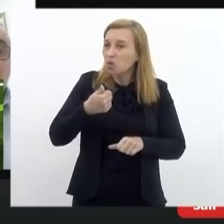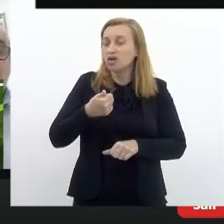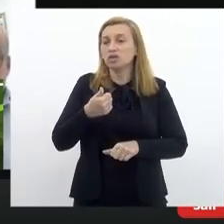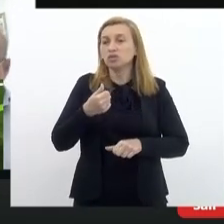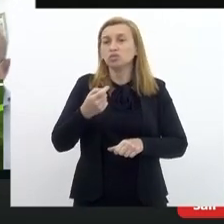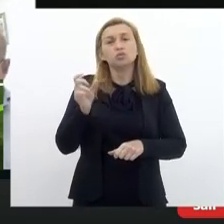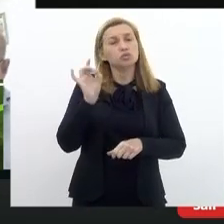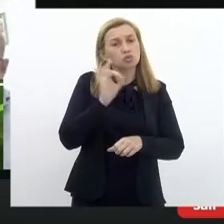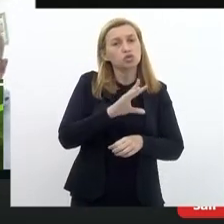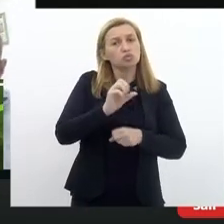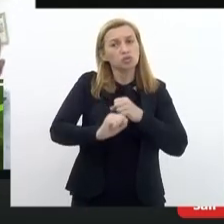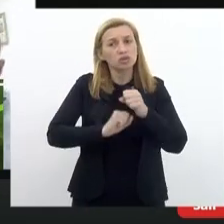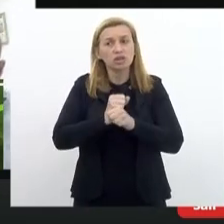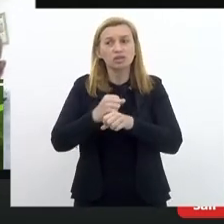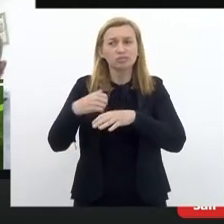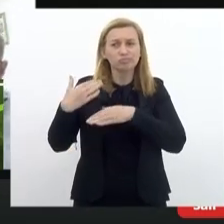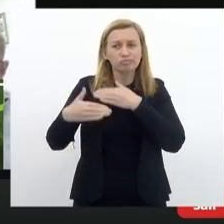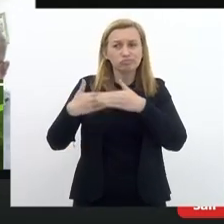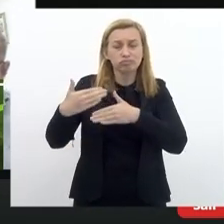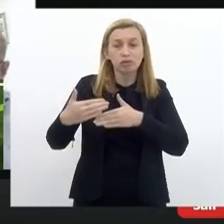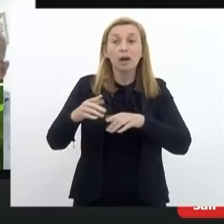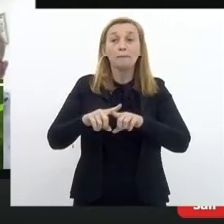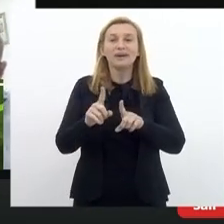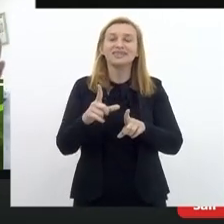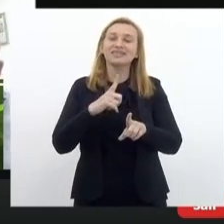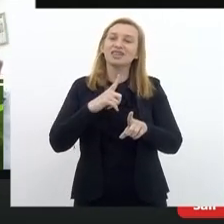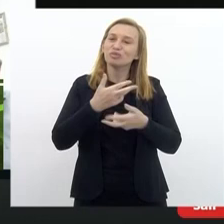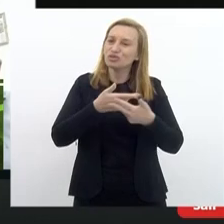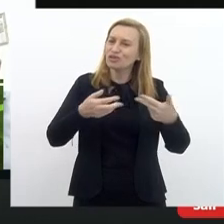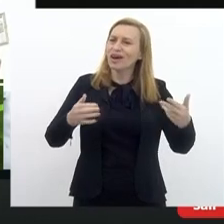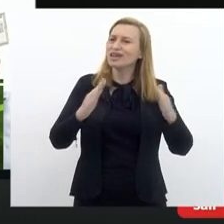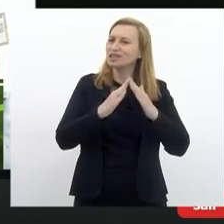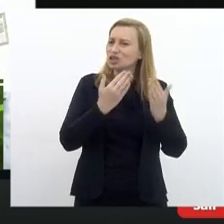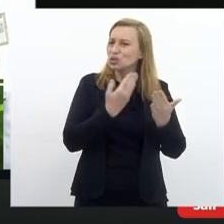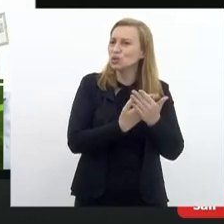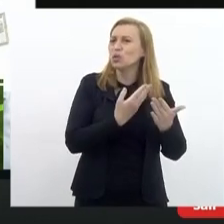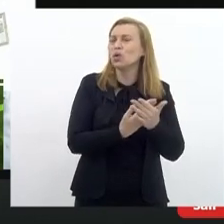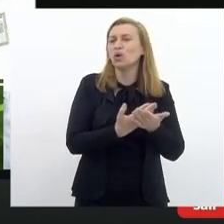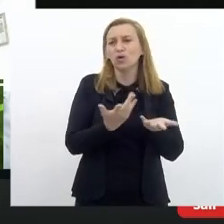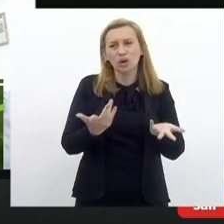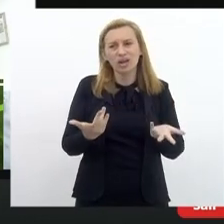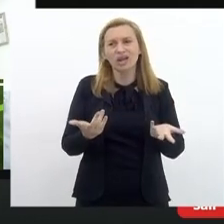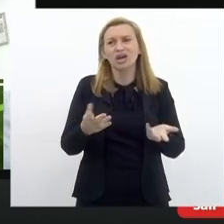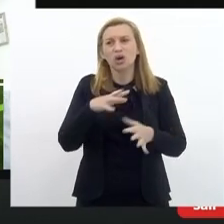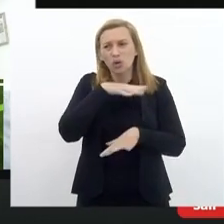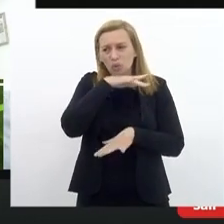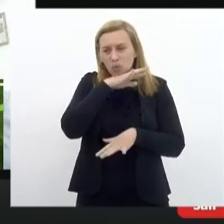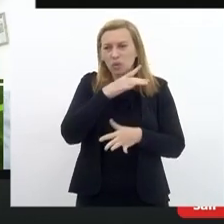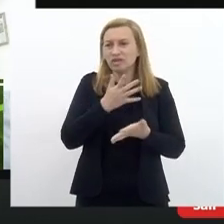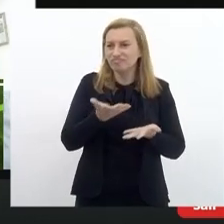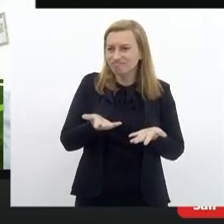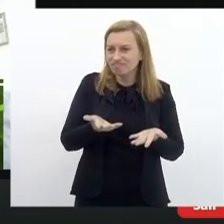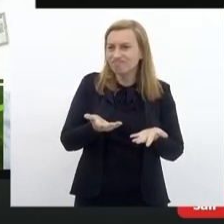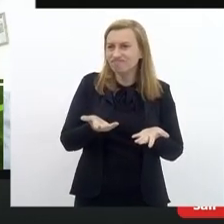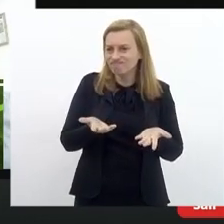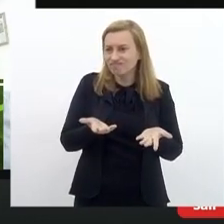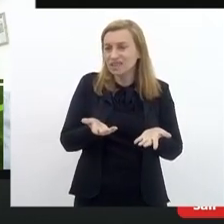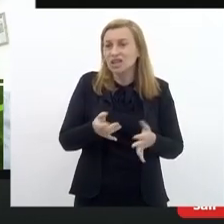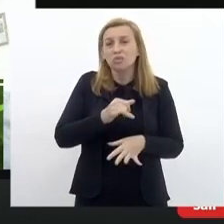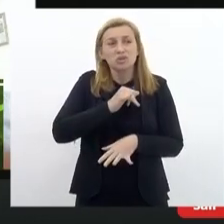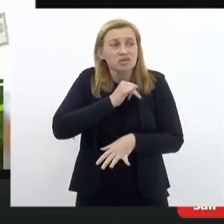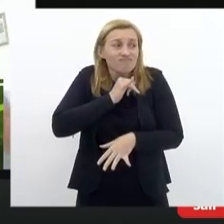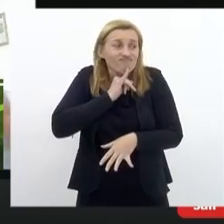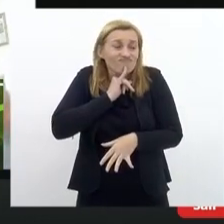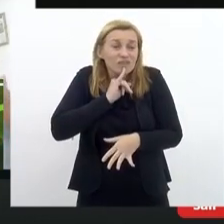últimos anos, mas ainda temos muitas escolas em situação precária, como infelizmente